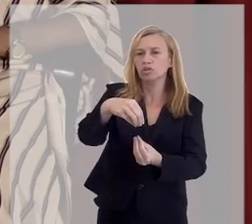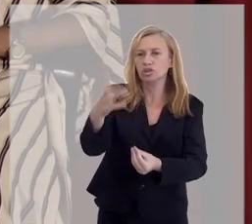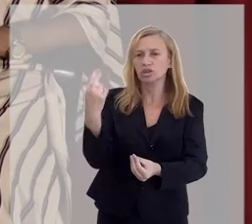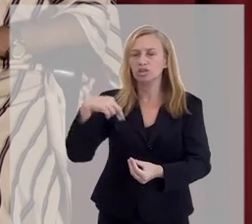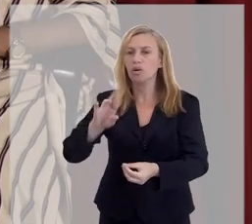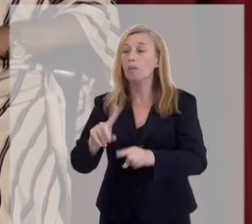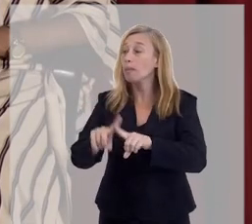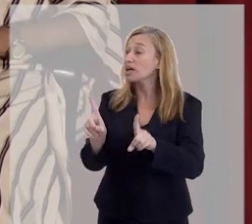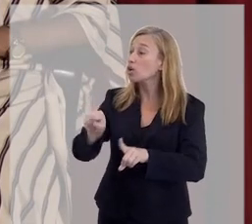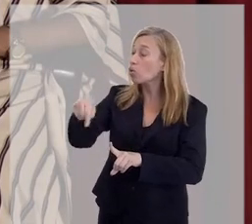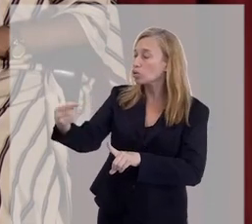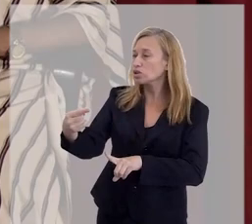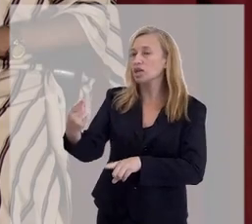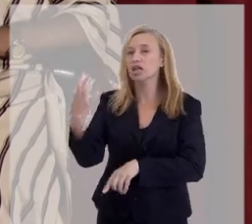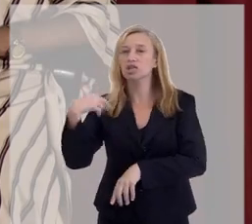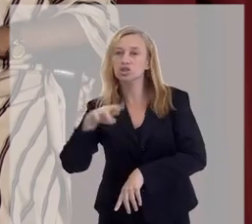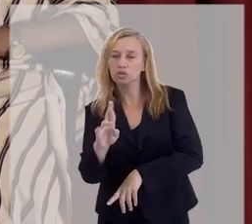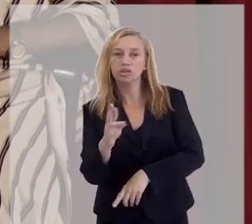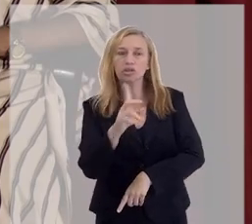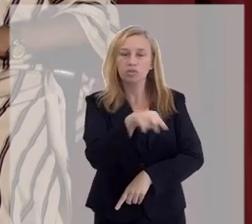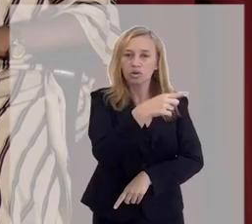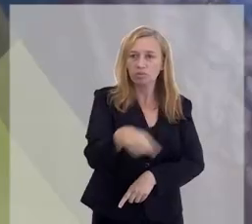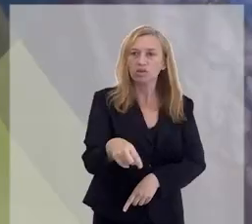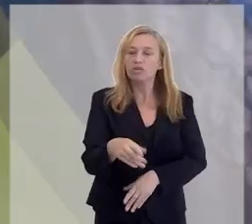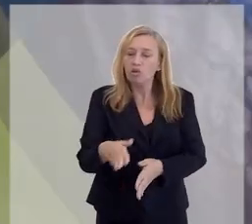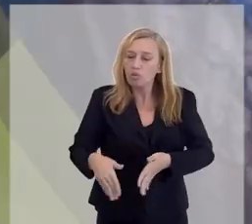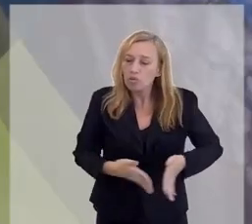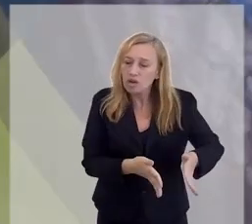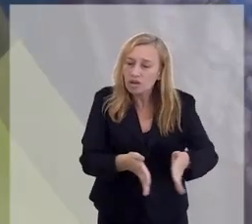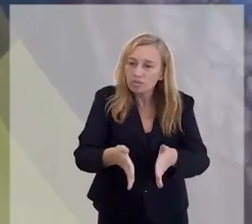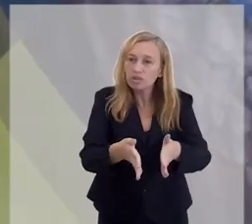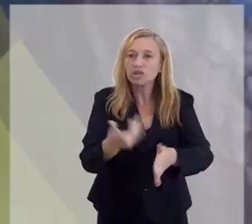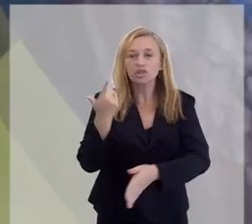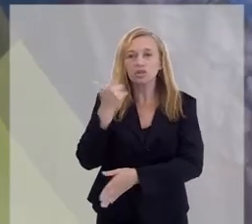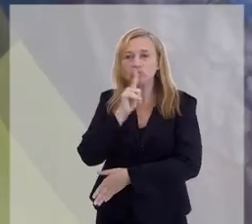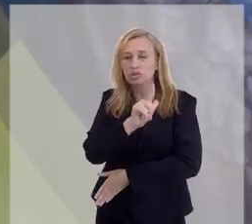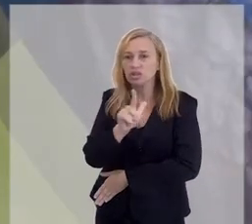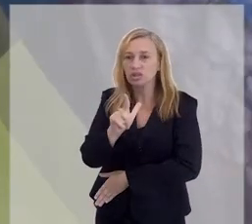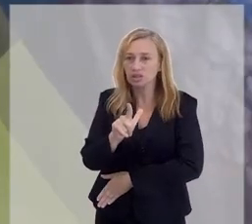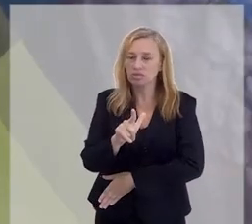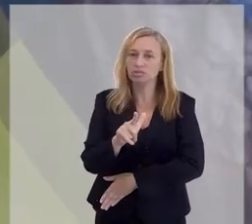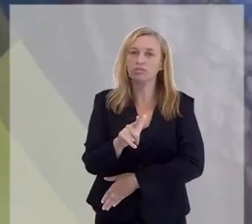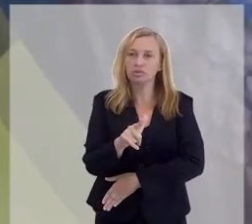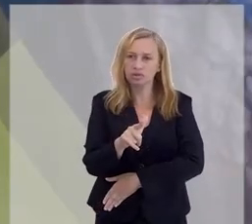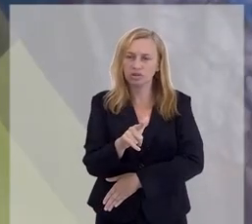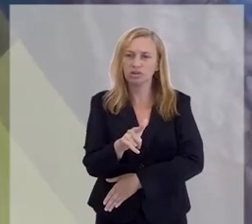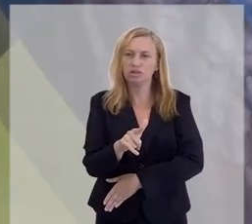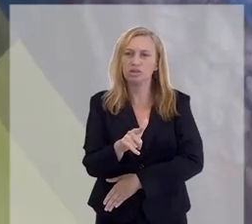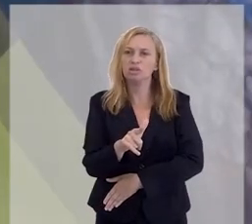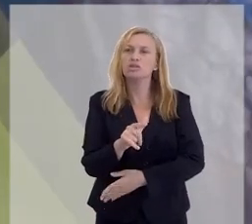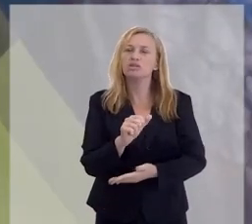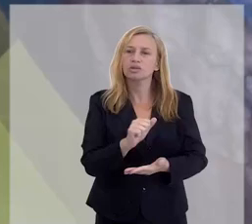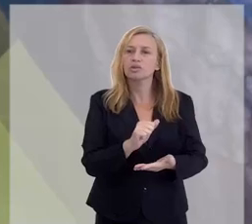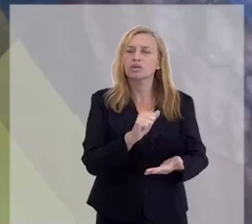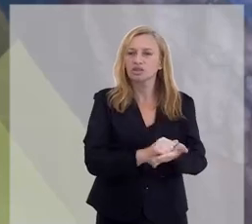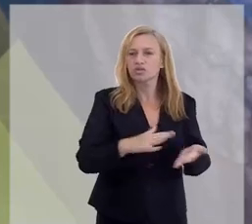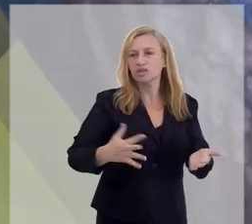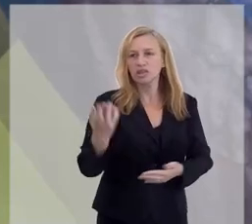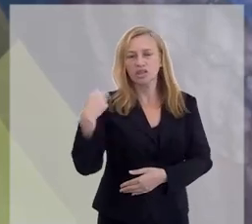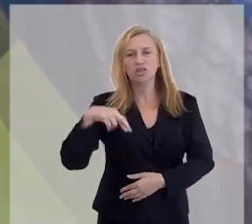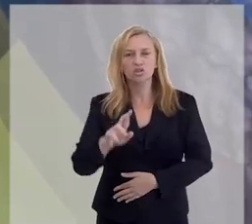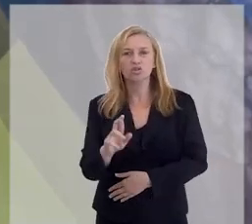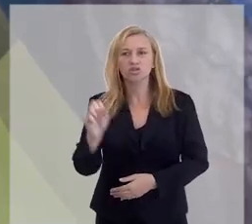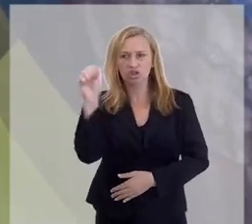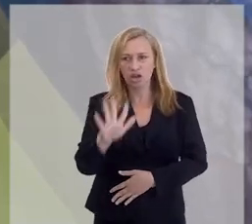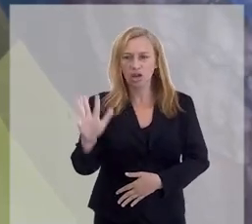as outras religiões que eram proibidas. Então, aí foi um caminho que nós conseguimos abrir para a atividade religiosa,